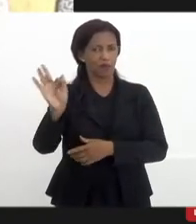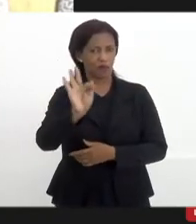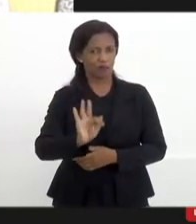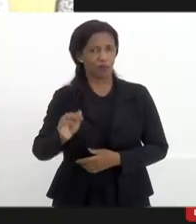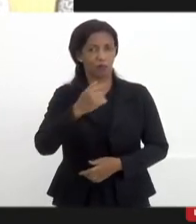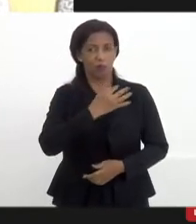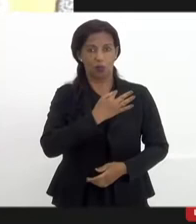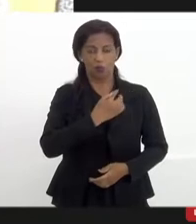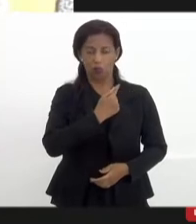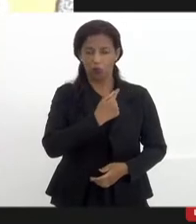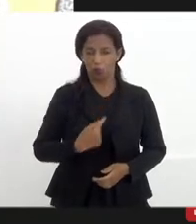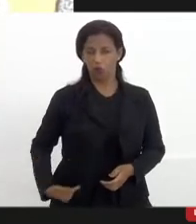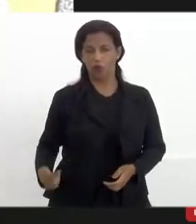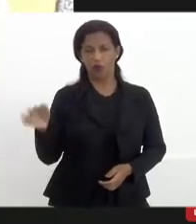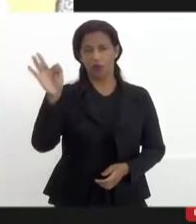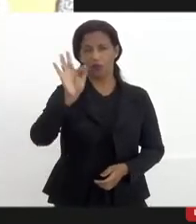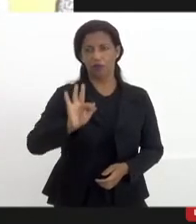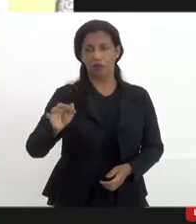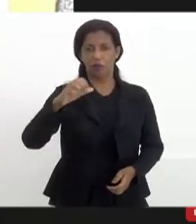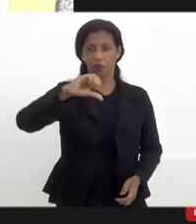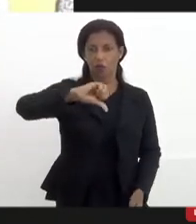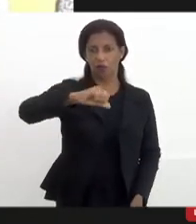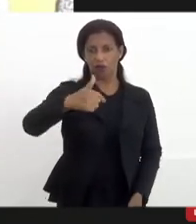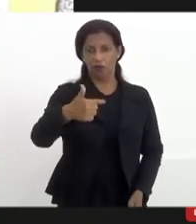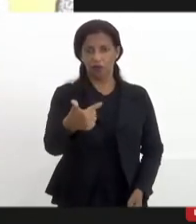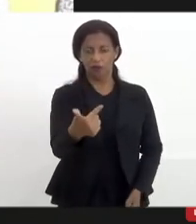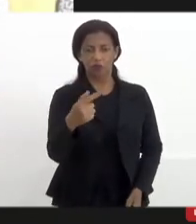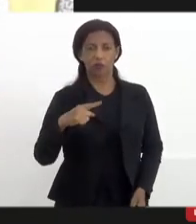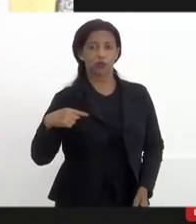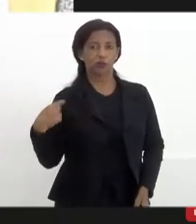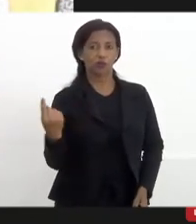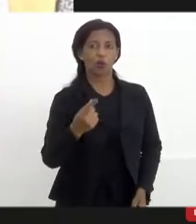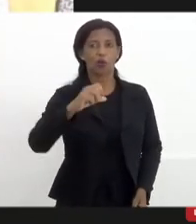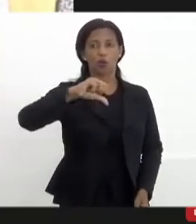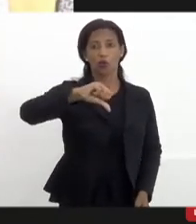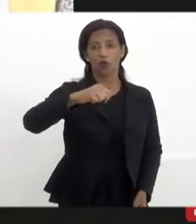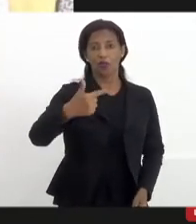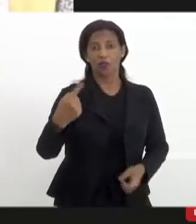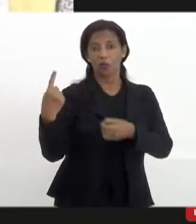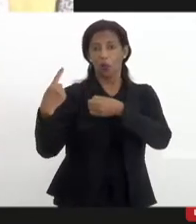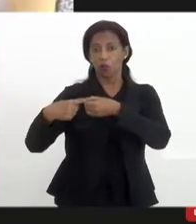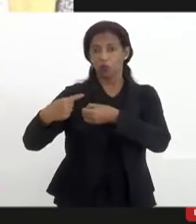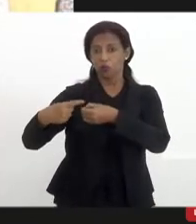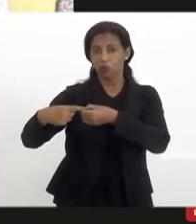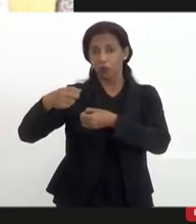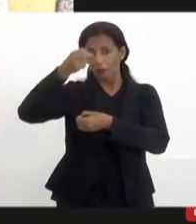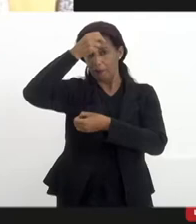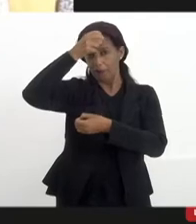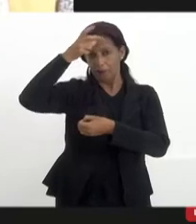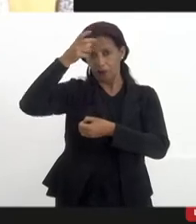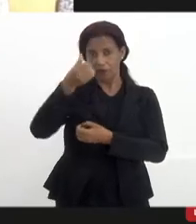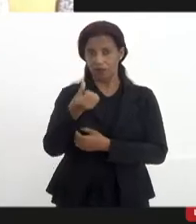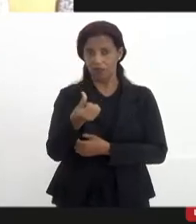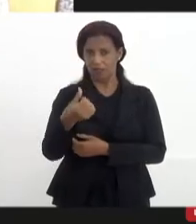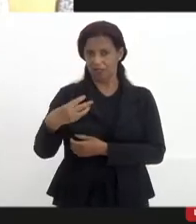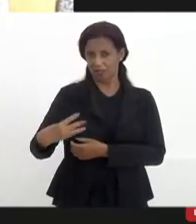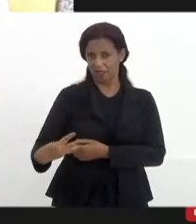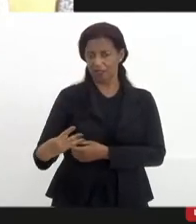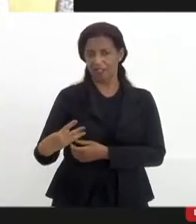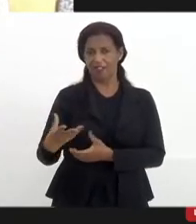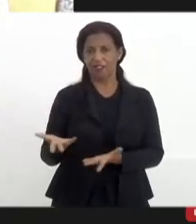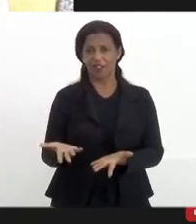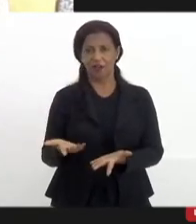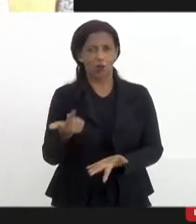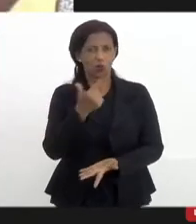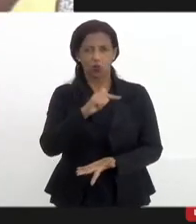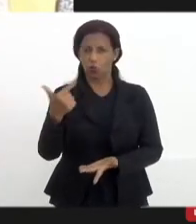governo federal. 92, nós temos 92 municípios, 63, 90, então